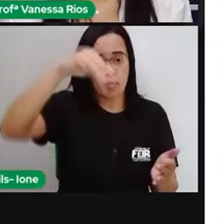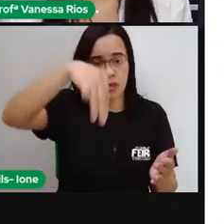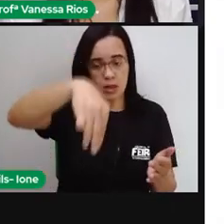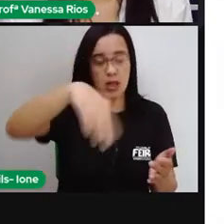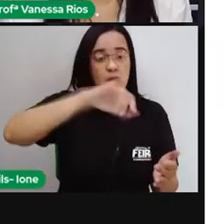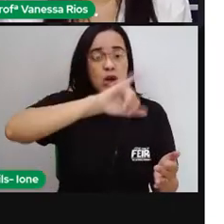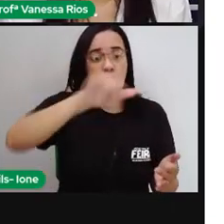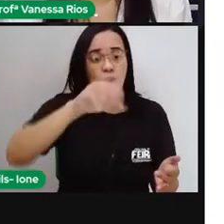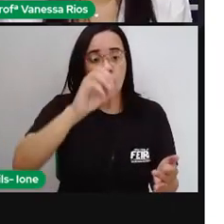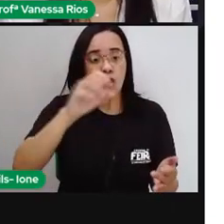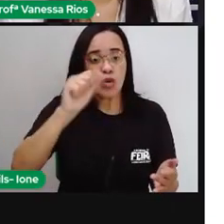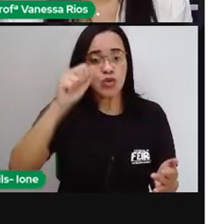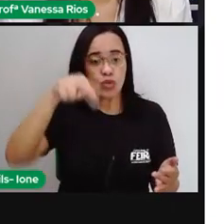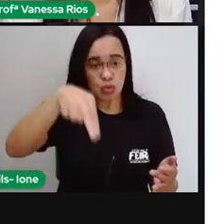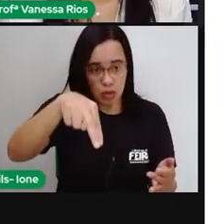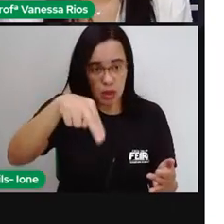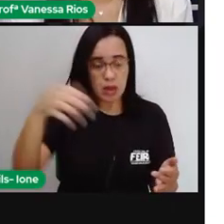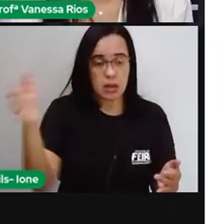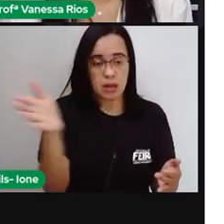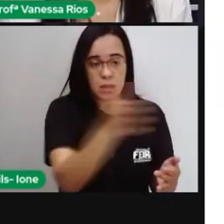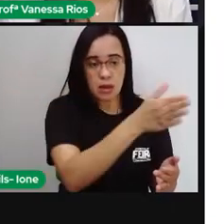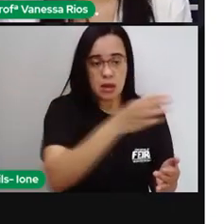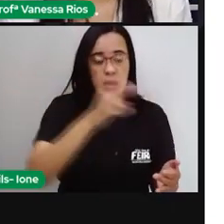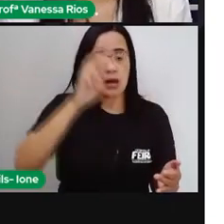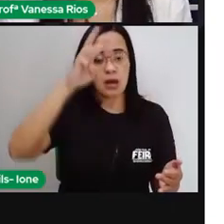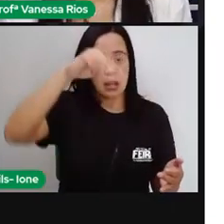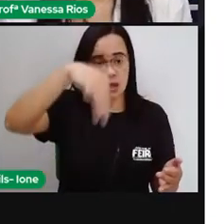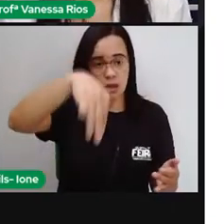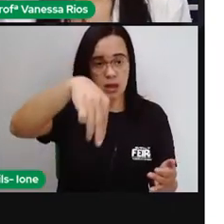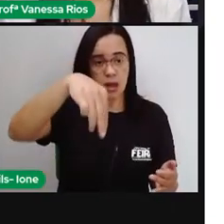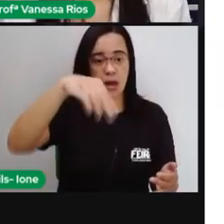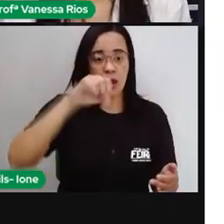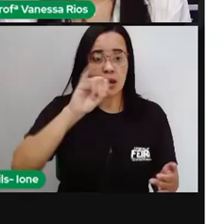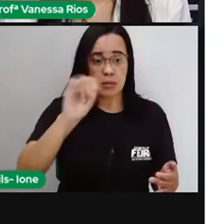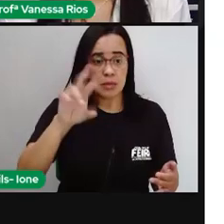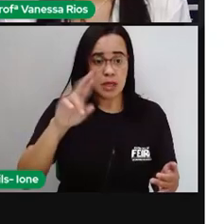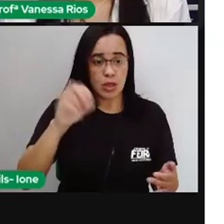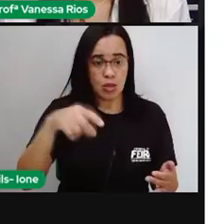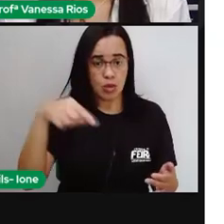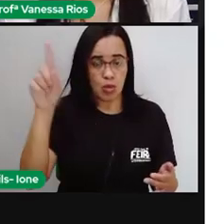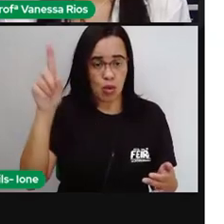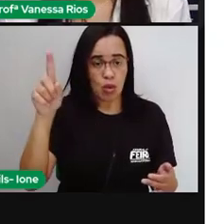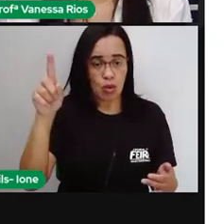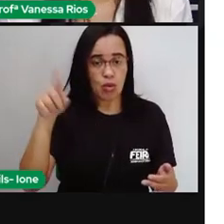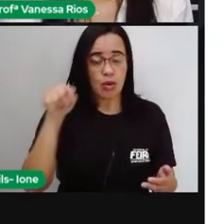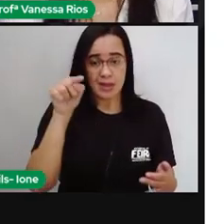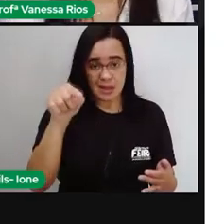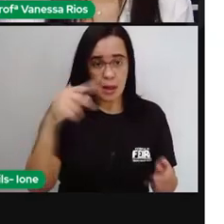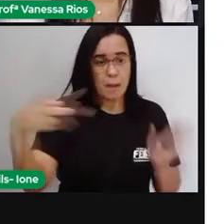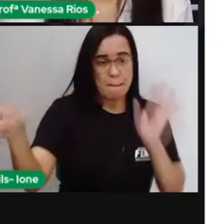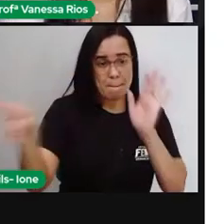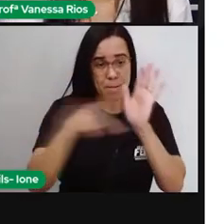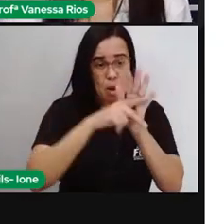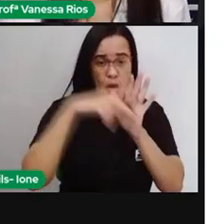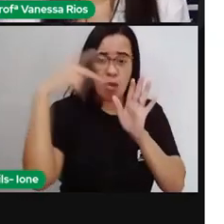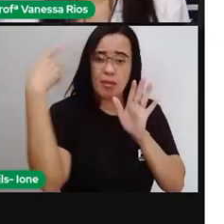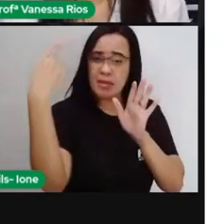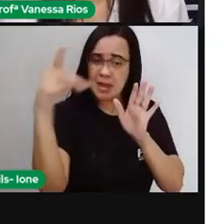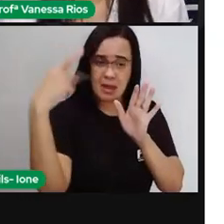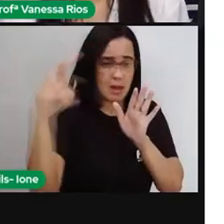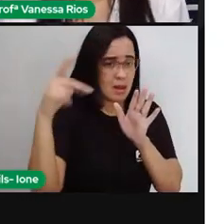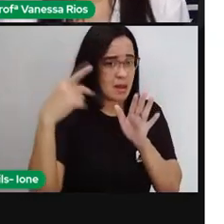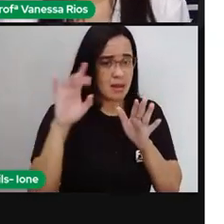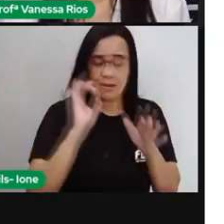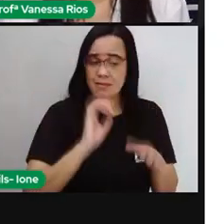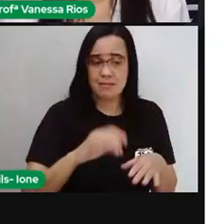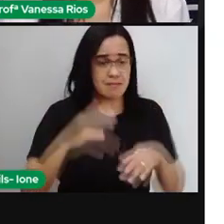em sua riqueza, elas trazem características aí que são pertencentes a todas as obras,